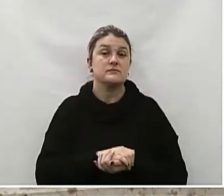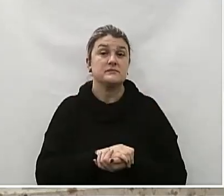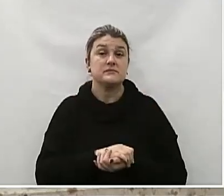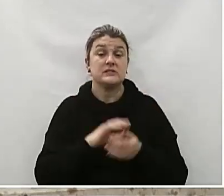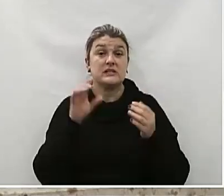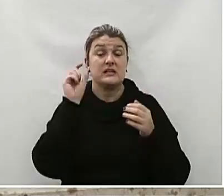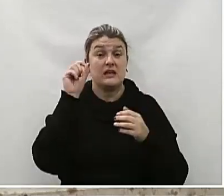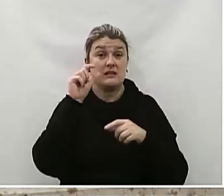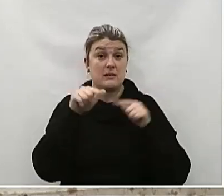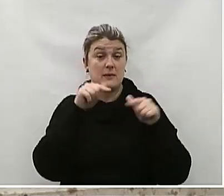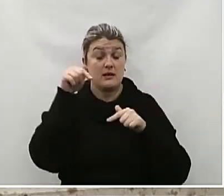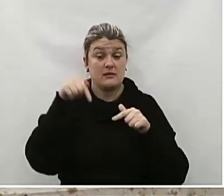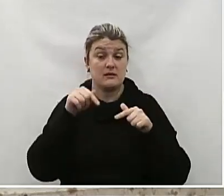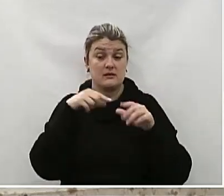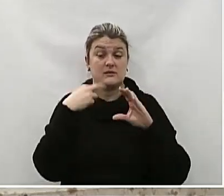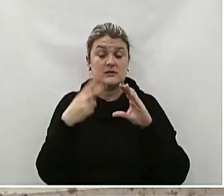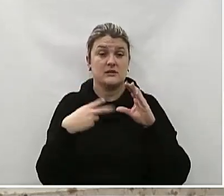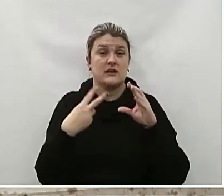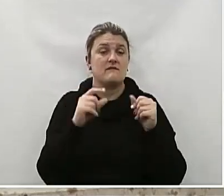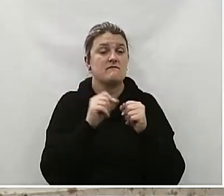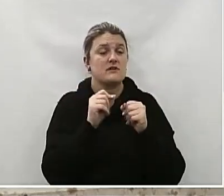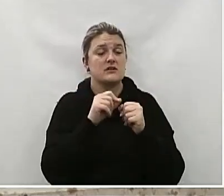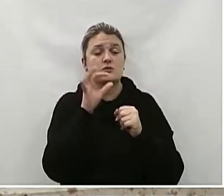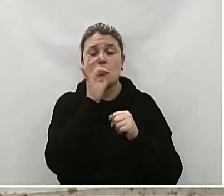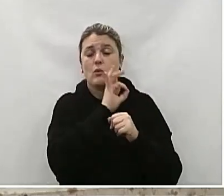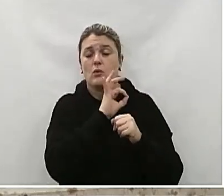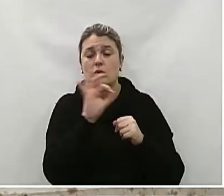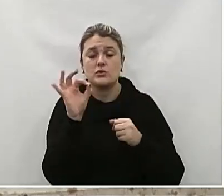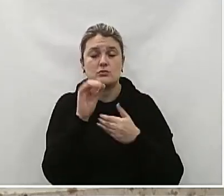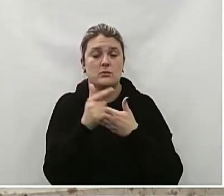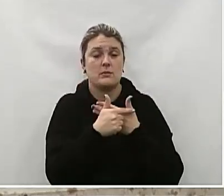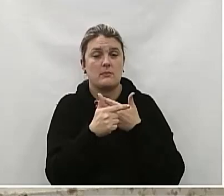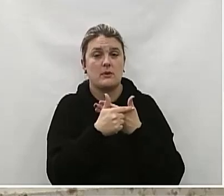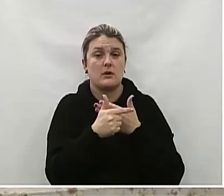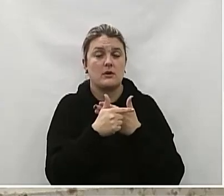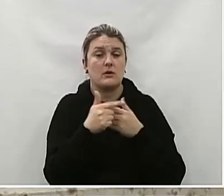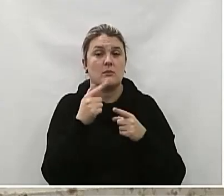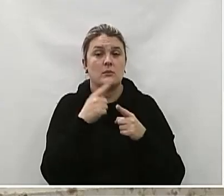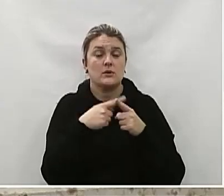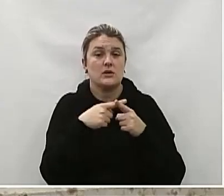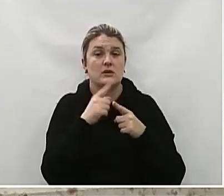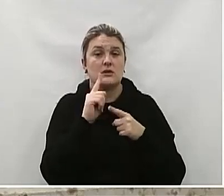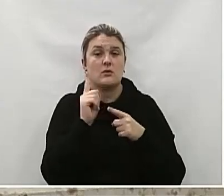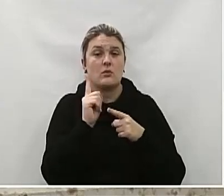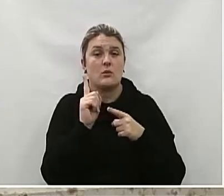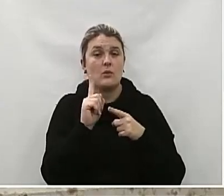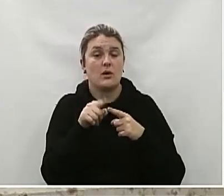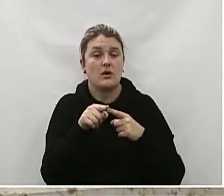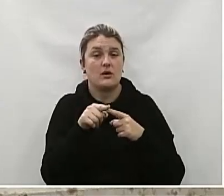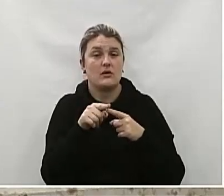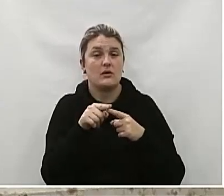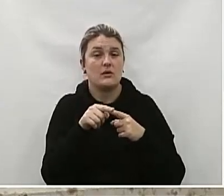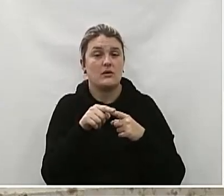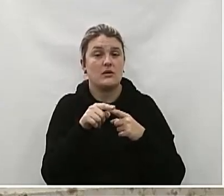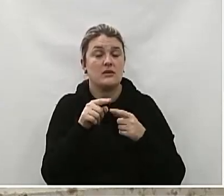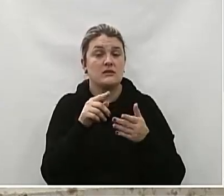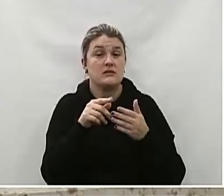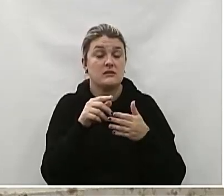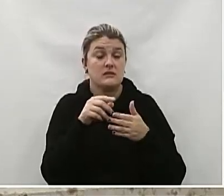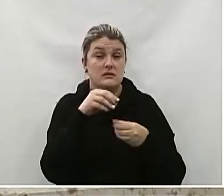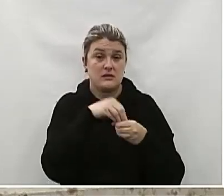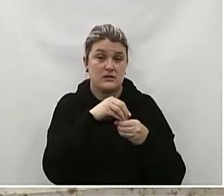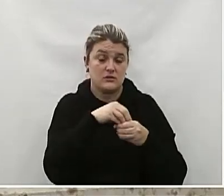Dessa casa legislativa Que fazem um excelente papel Até porque Não é à toa Que você Dentro da teoria